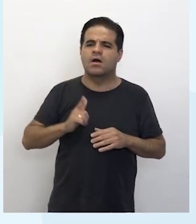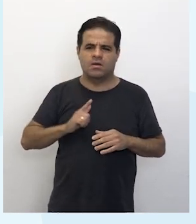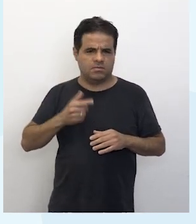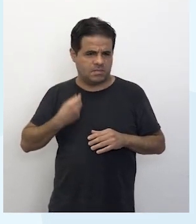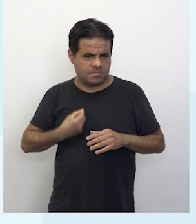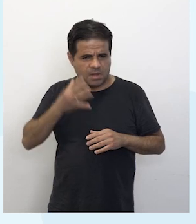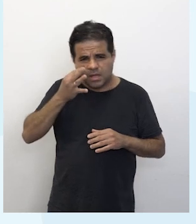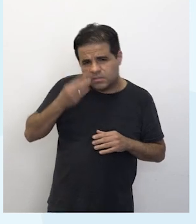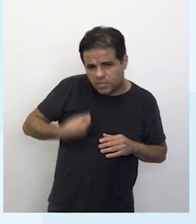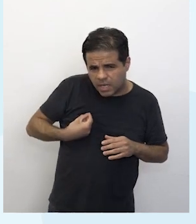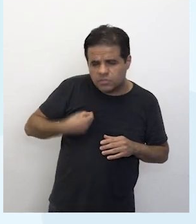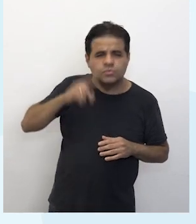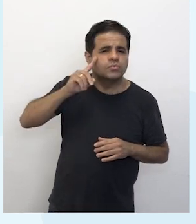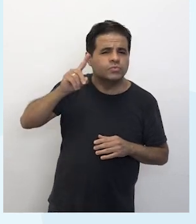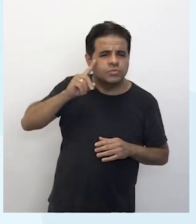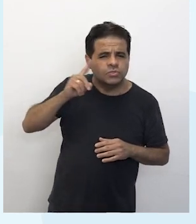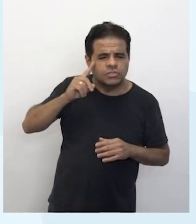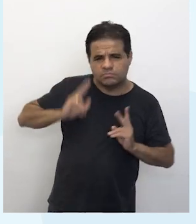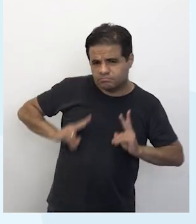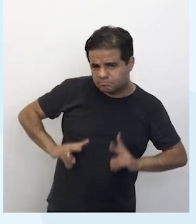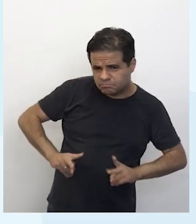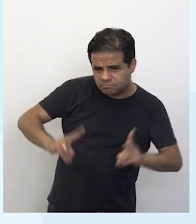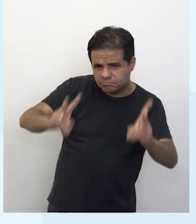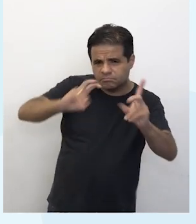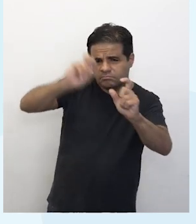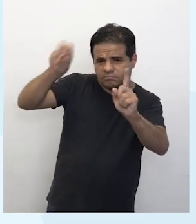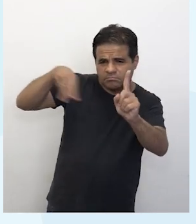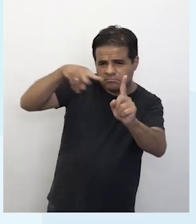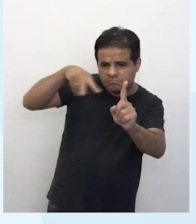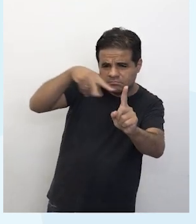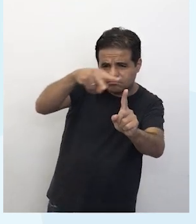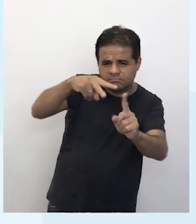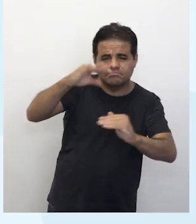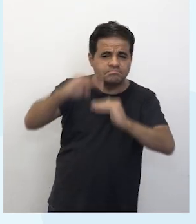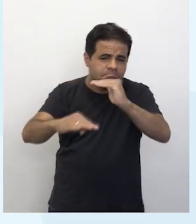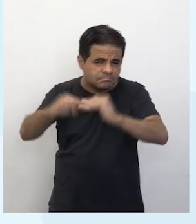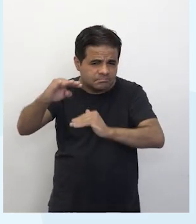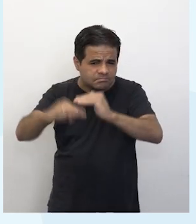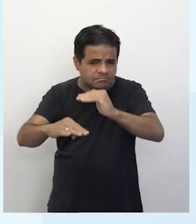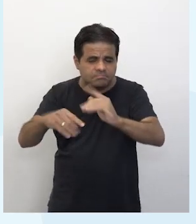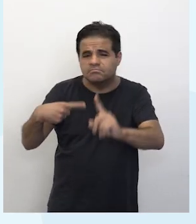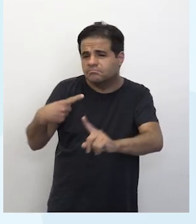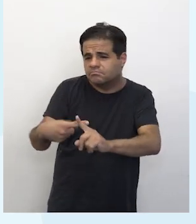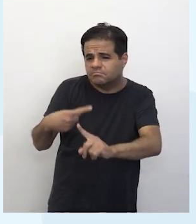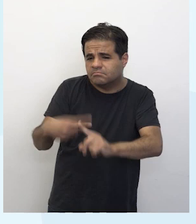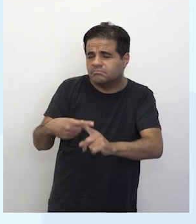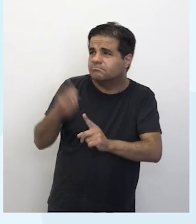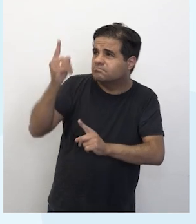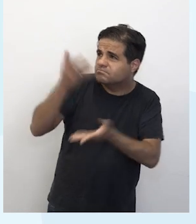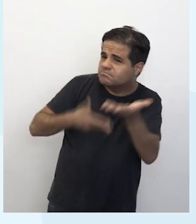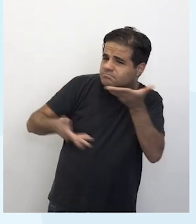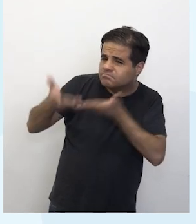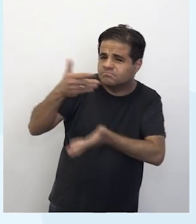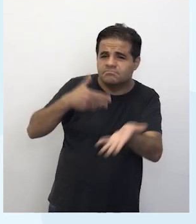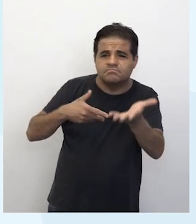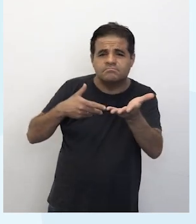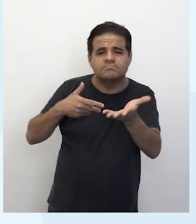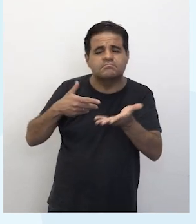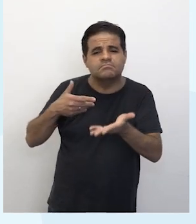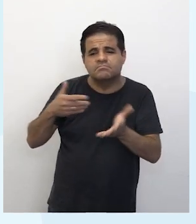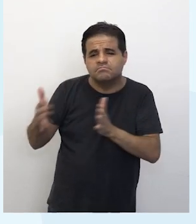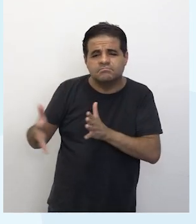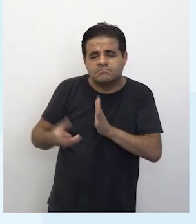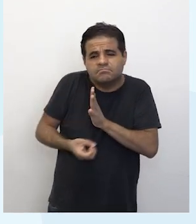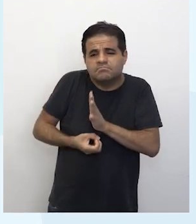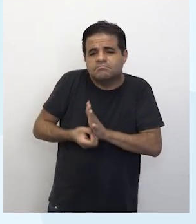nosso cotidiano, ela perpetua estereótipos e desigualdades? Gente, por que essa relação com o estrangeiro produz